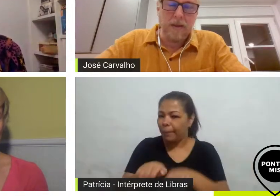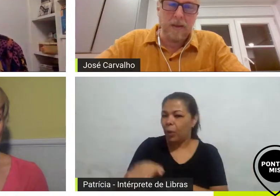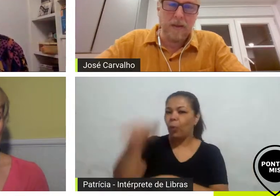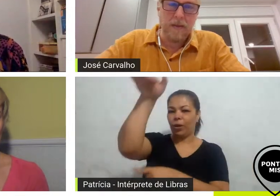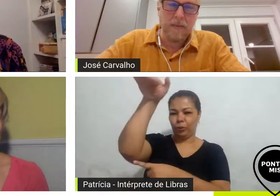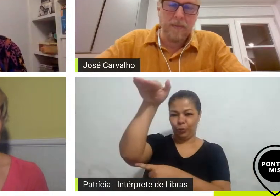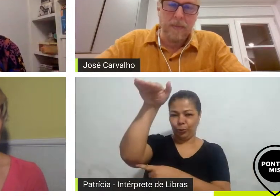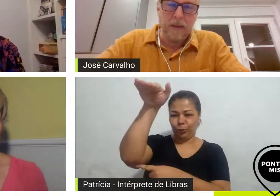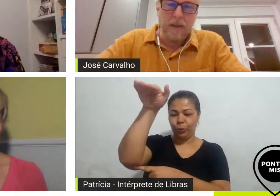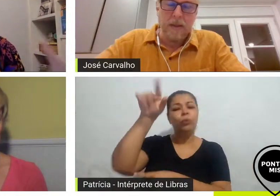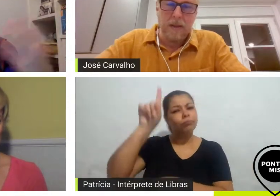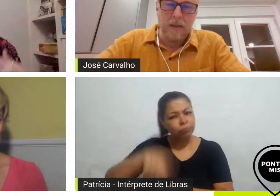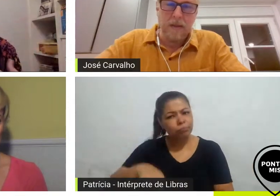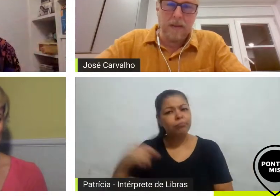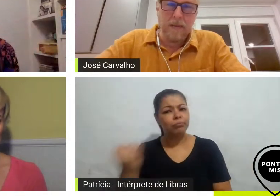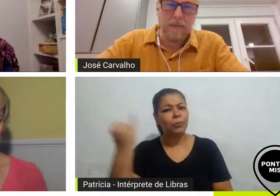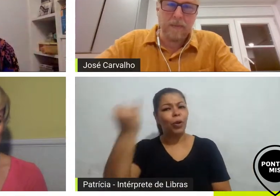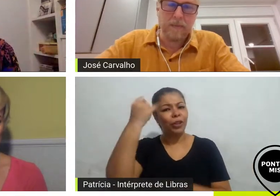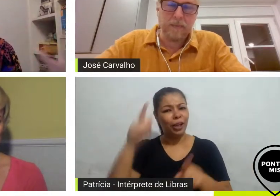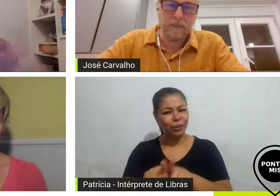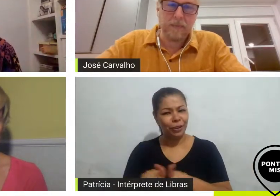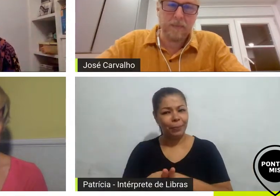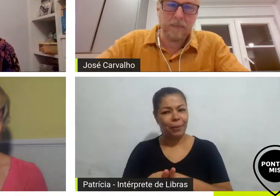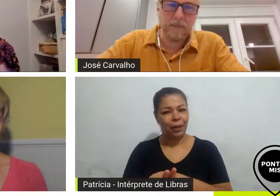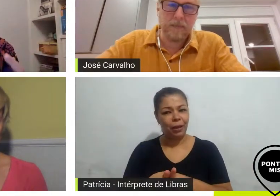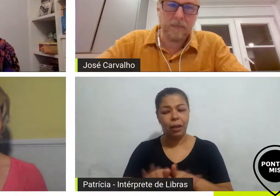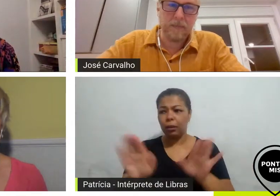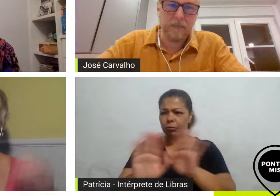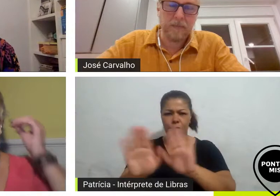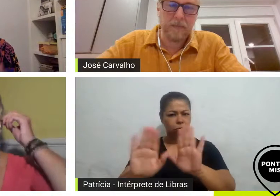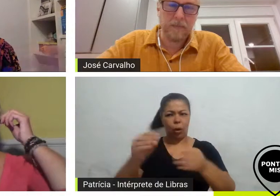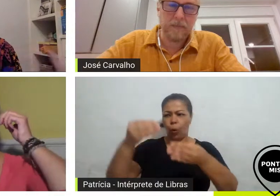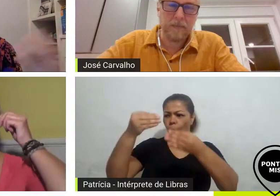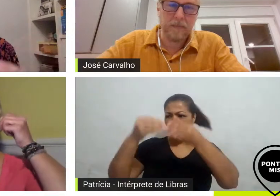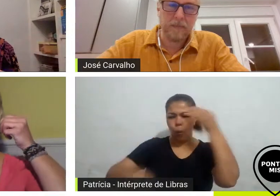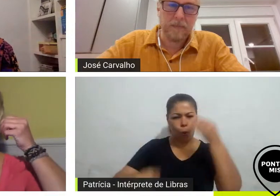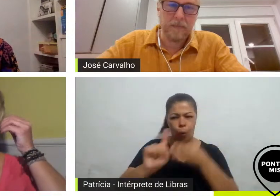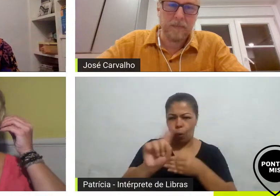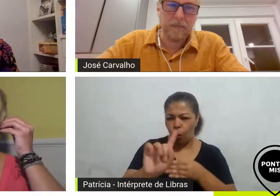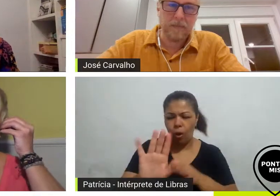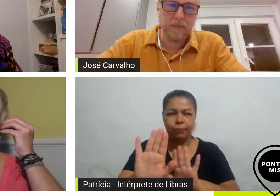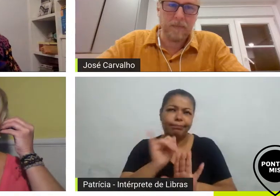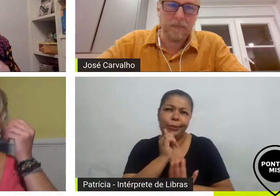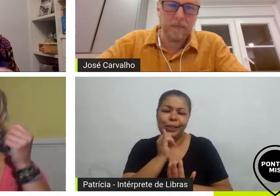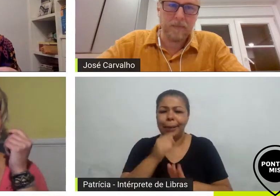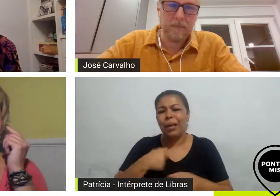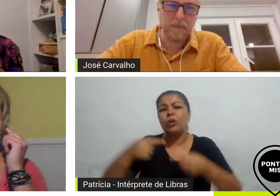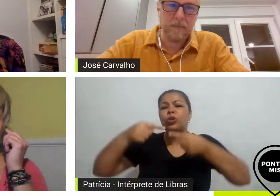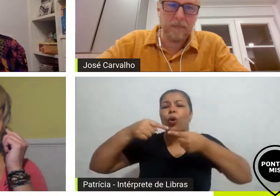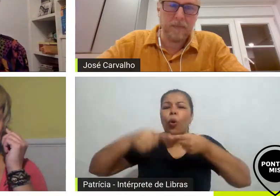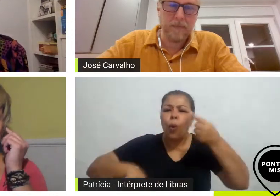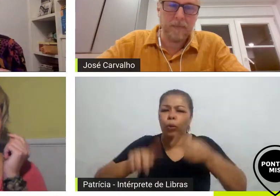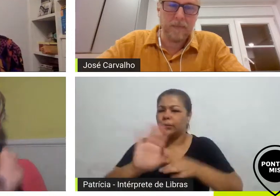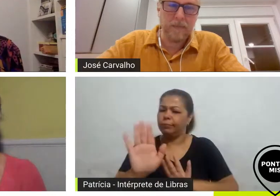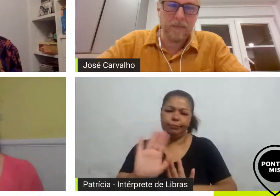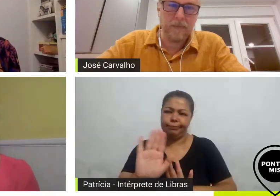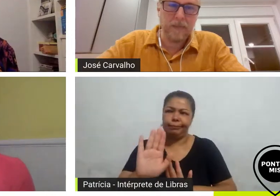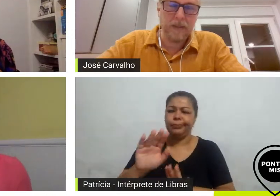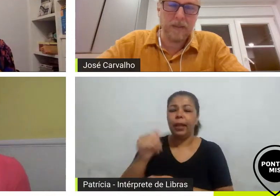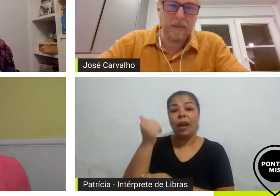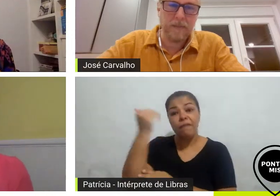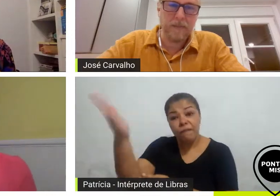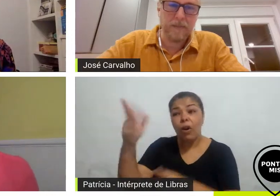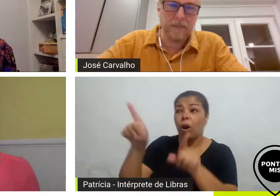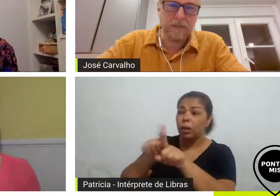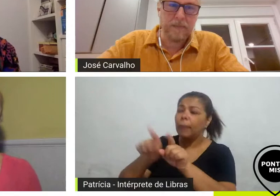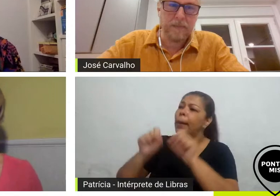contra se alimentar e consumir o que vem de fora mas eu acho que a gente tinha que investir um pouco mais no imaginário